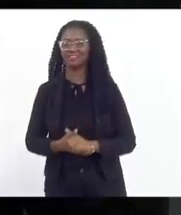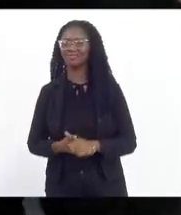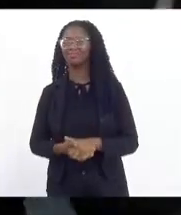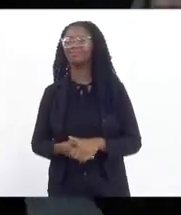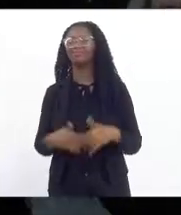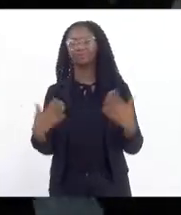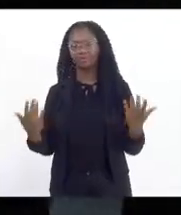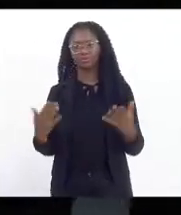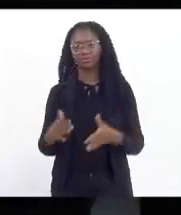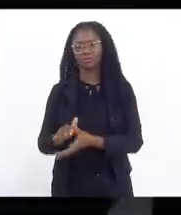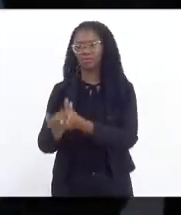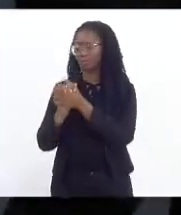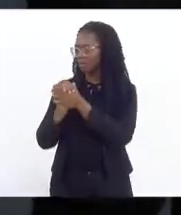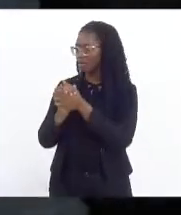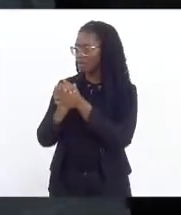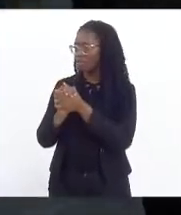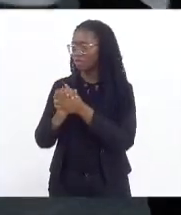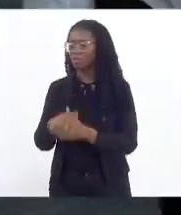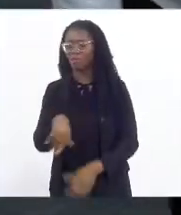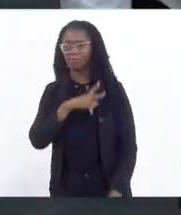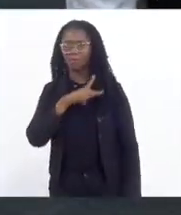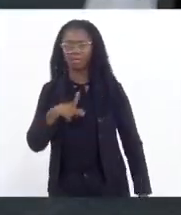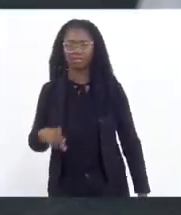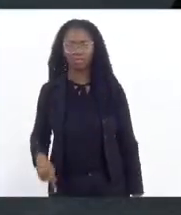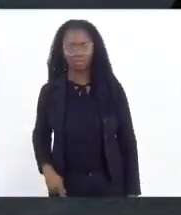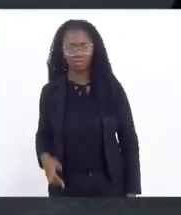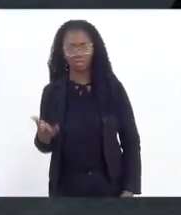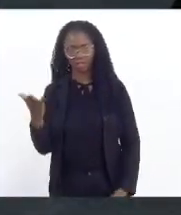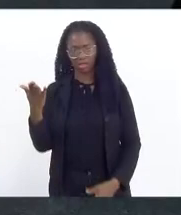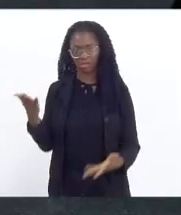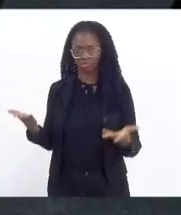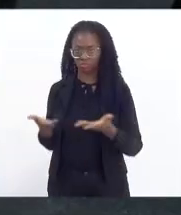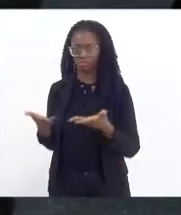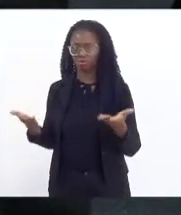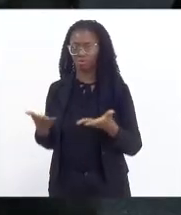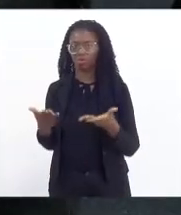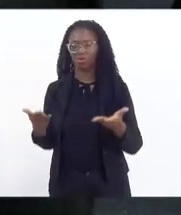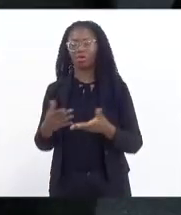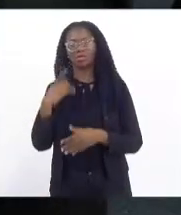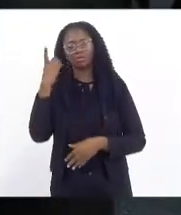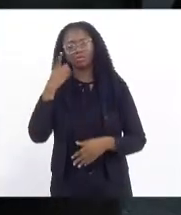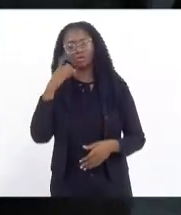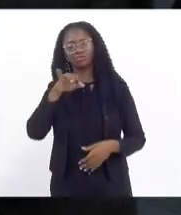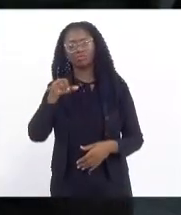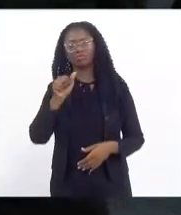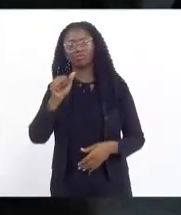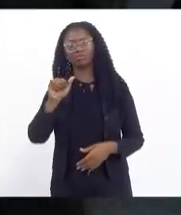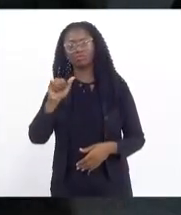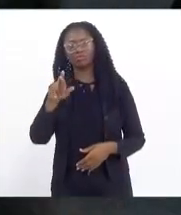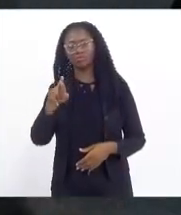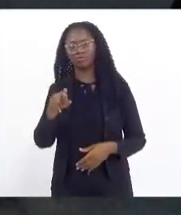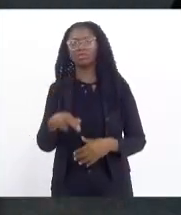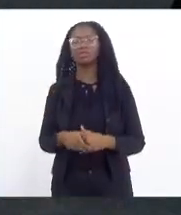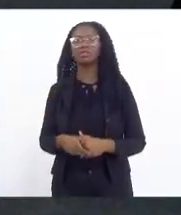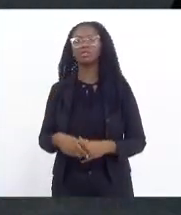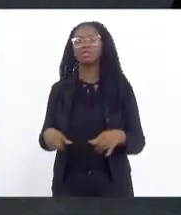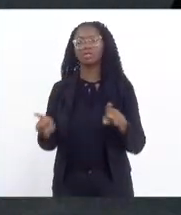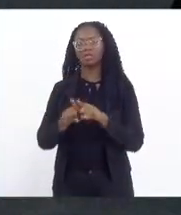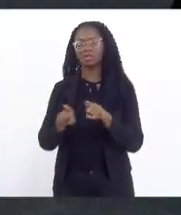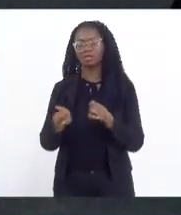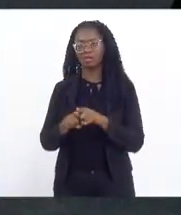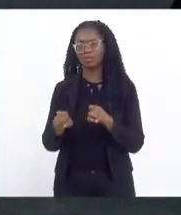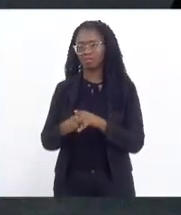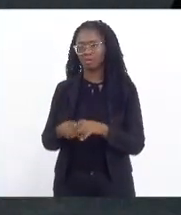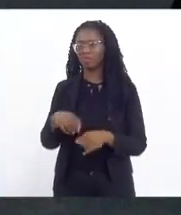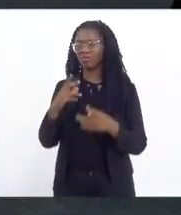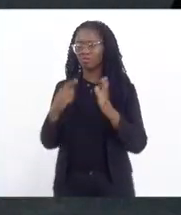presidente em exercício, Jair Bittencourt, e dizer aqui da importância do projeto apresentado pela deputada